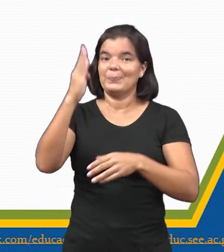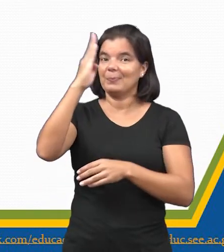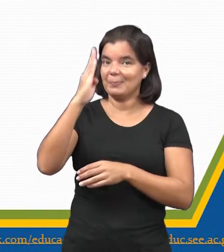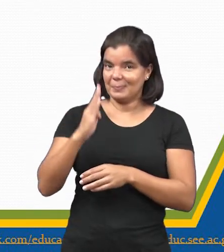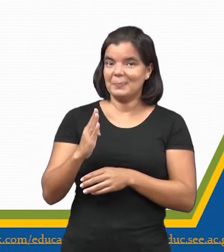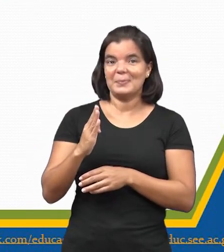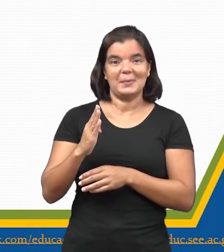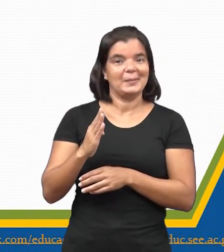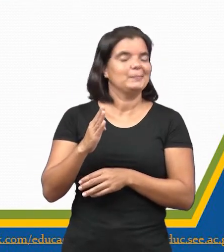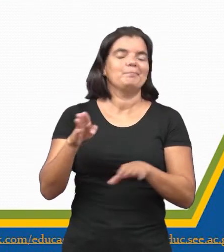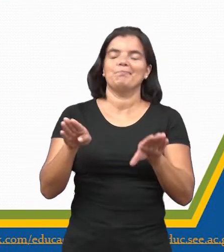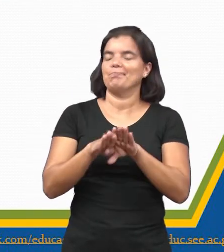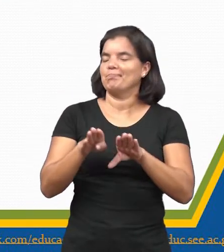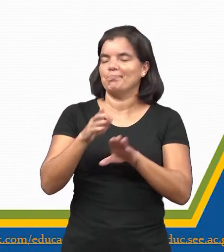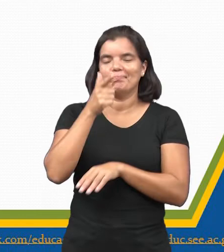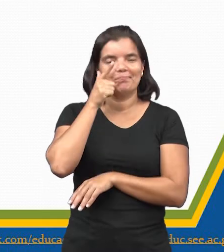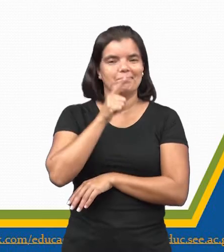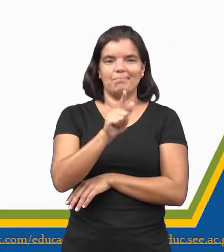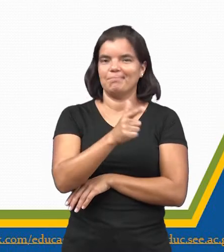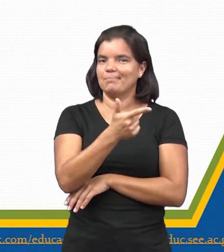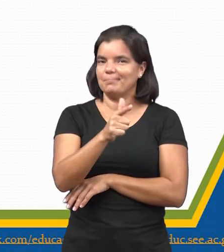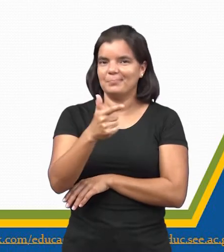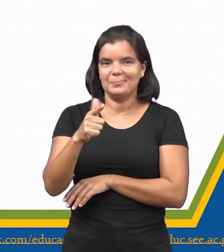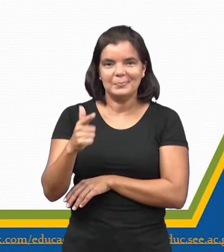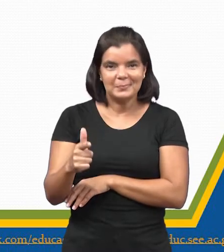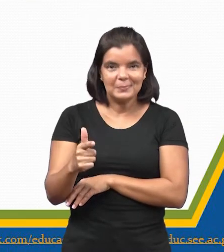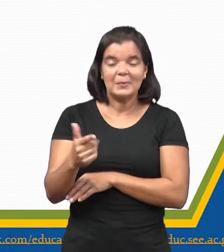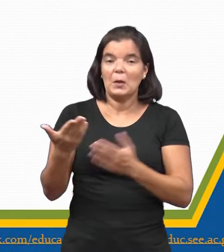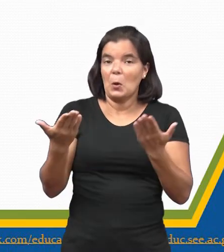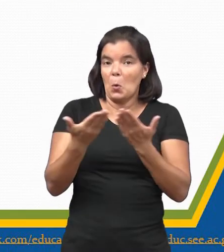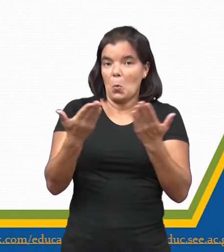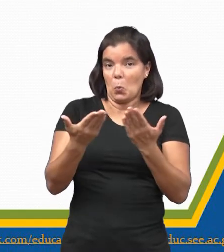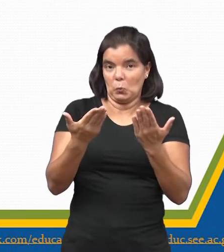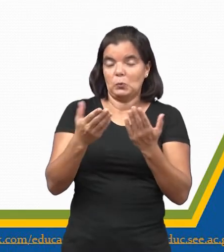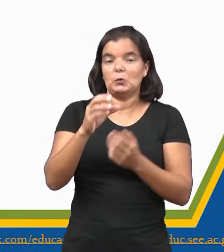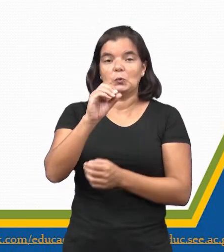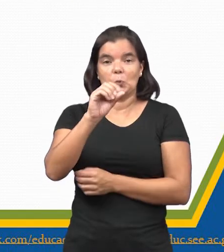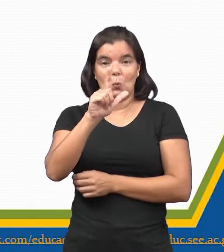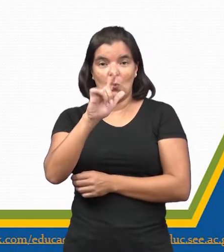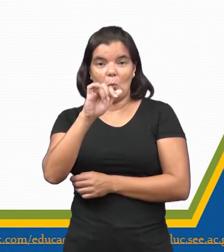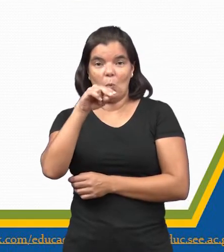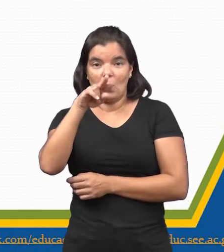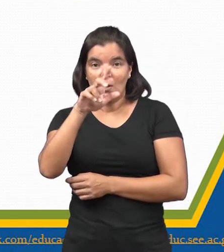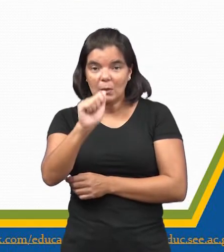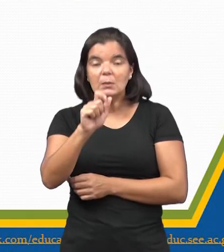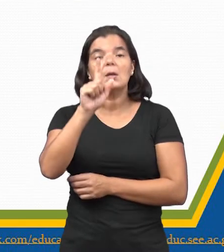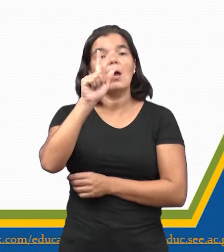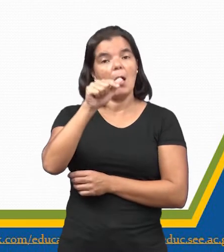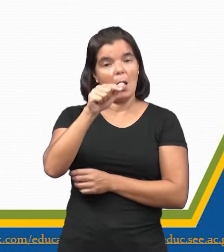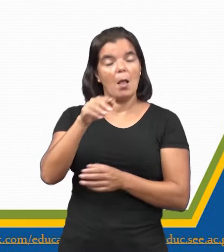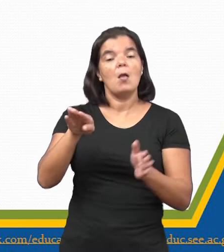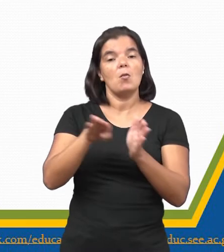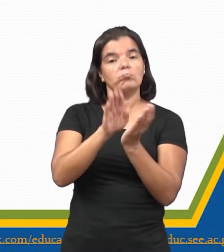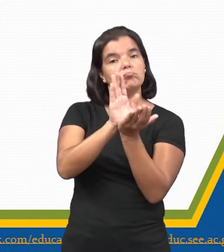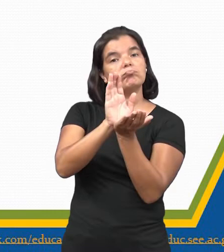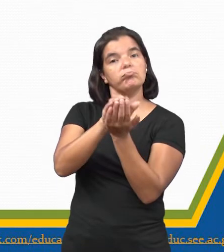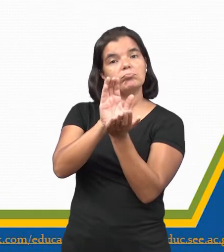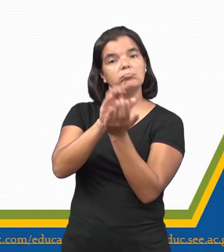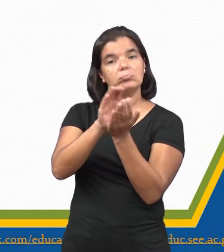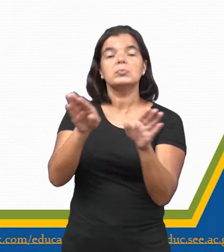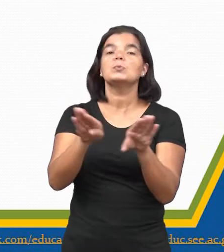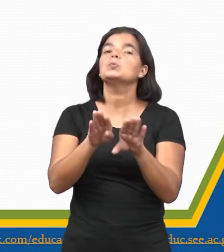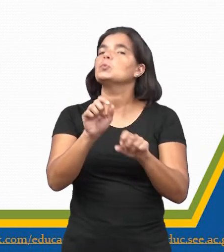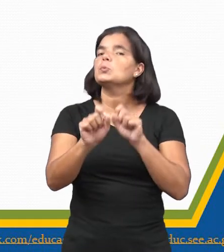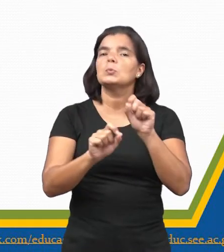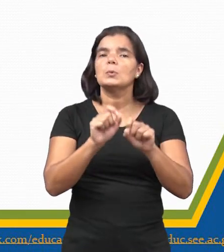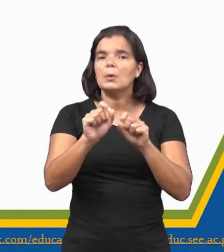no Brasil, eles não tiveram êxito, né? Hoje, Olinda, por exemplo. A Olinda, a cidade de Olinda, em Pernambuco, ela